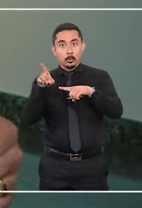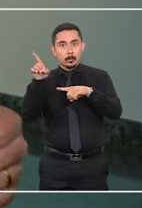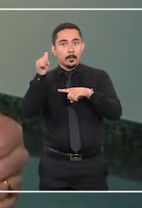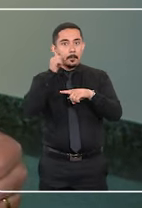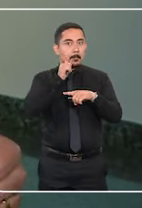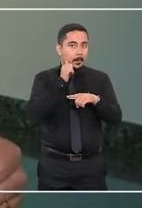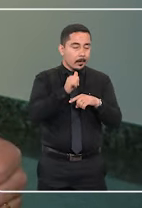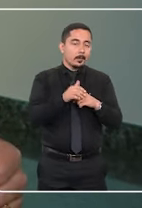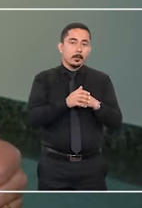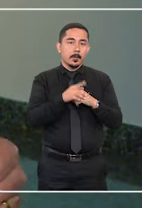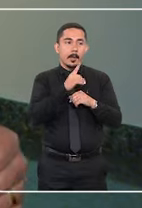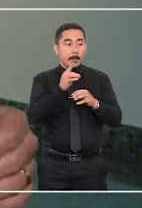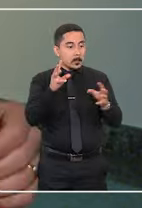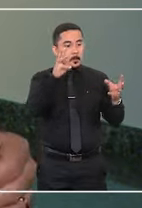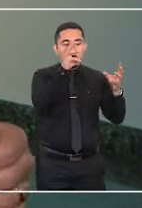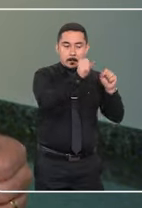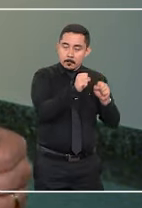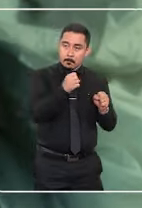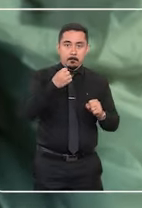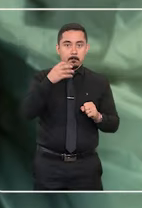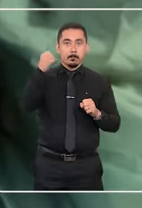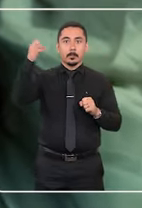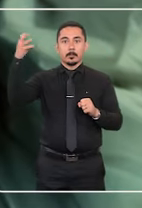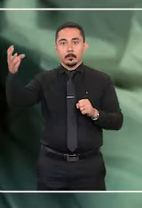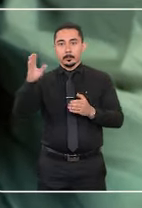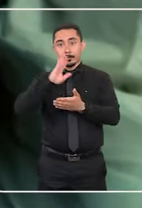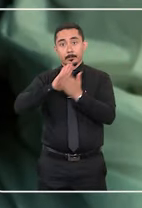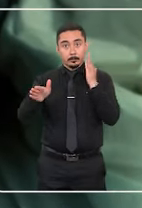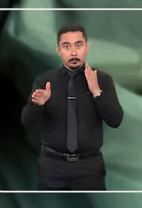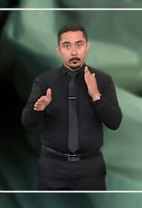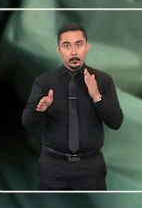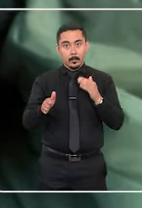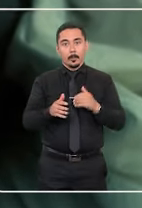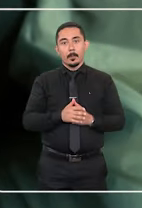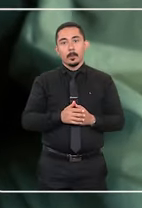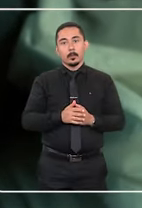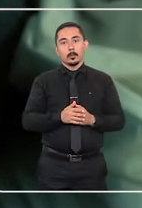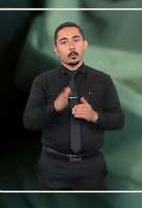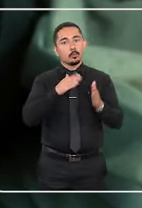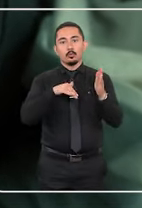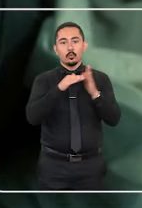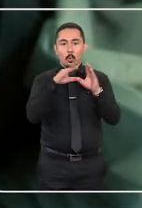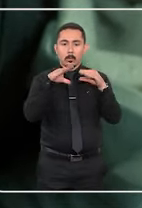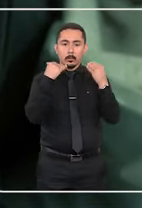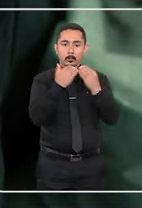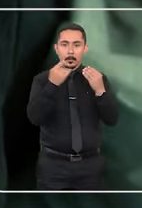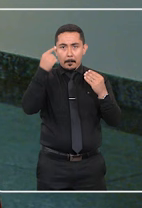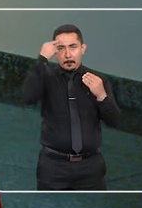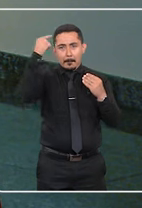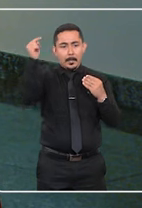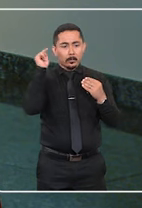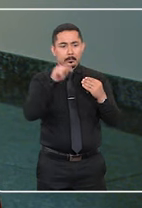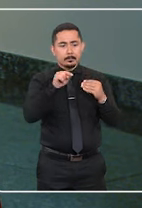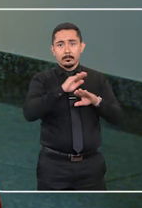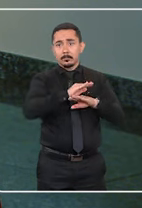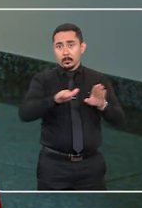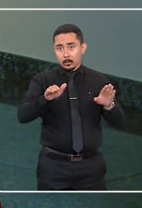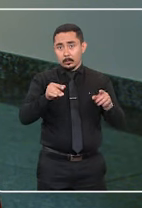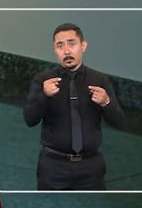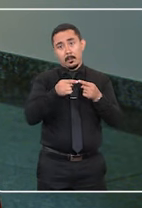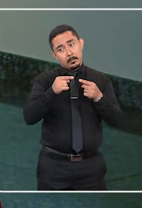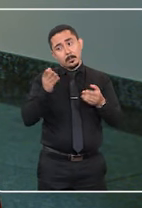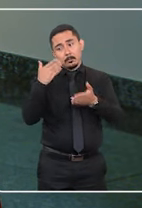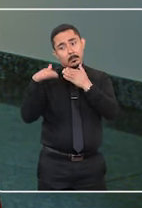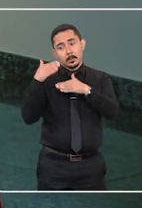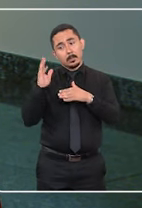vingança daquela mãe, ele sequestrava a criança. Toda a convenção foi pensada nesse tipo